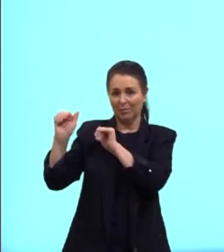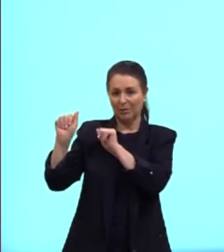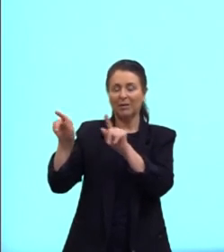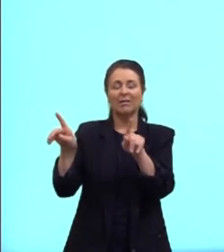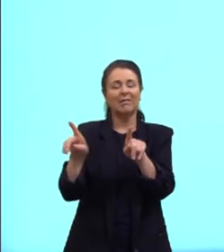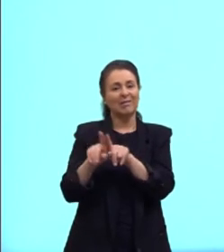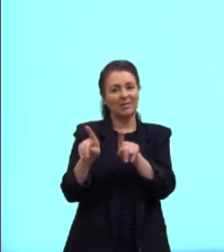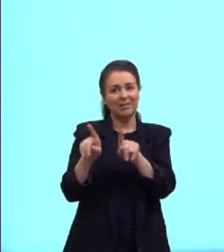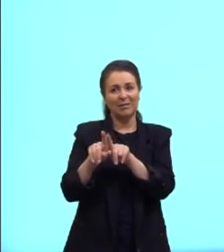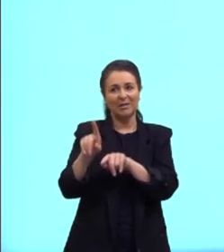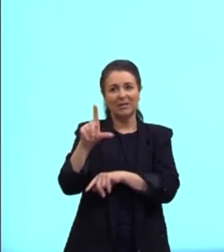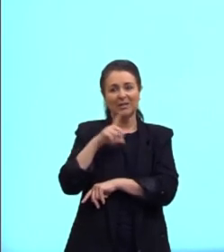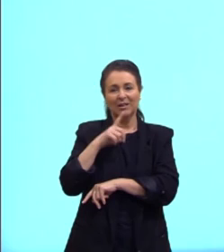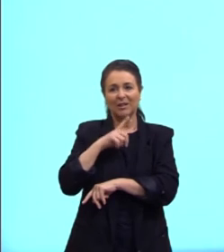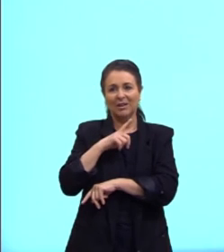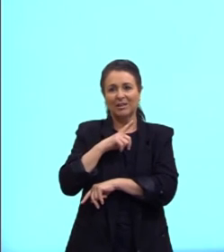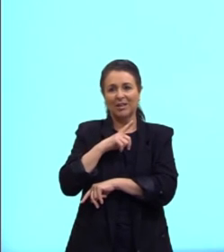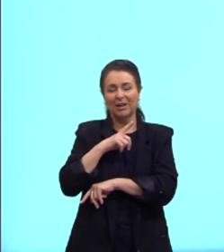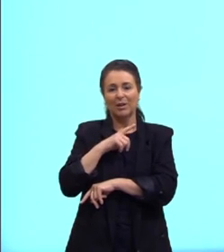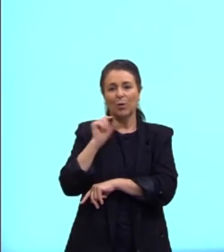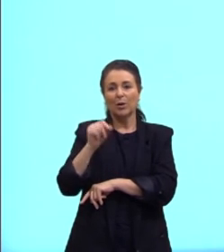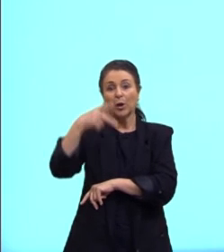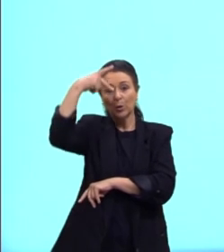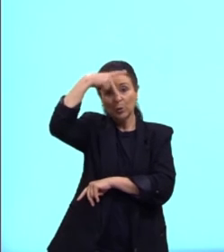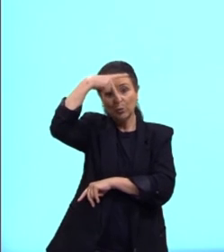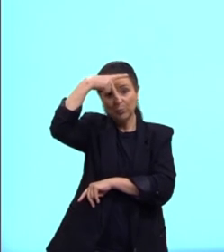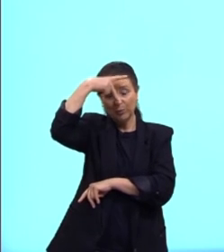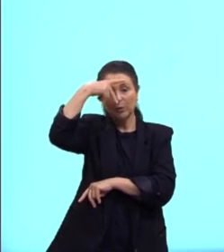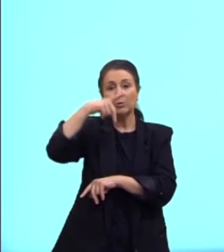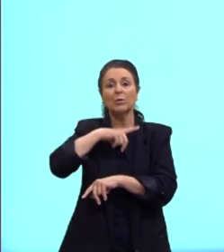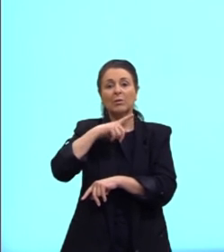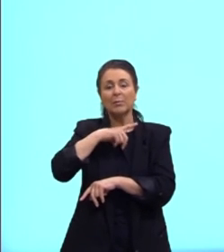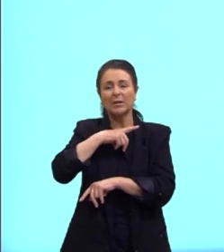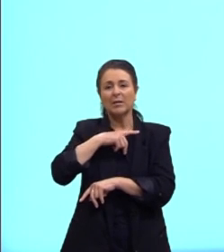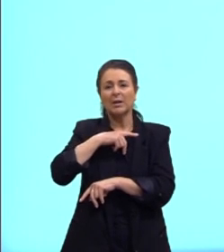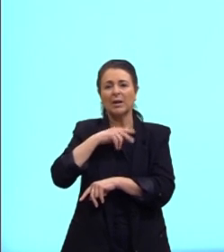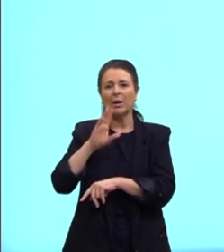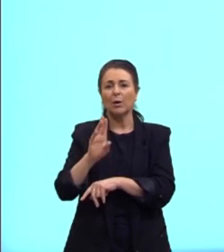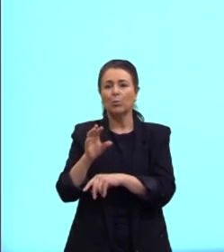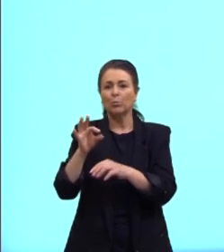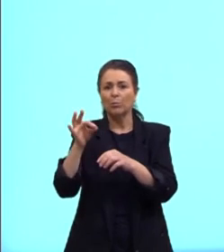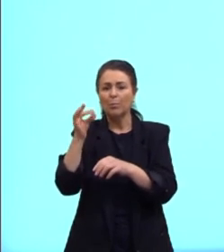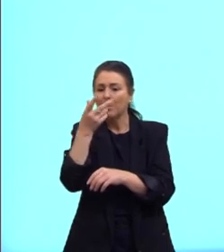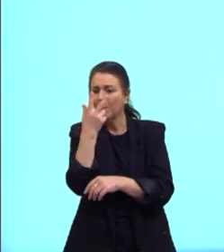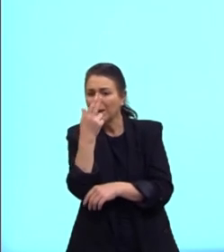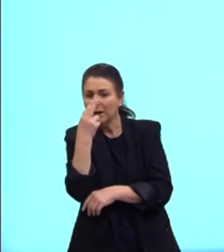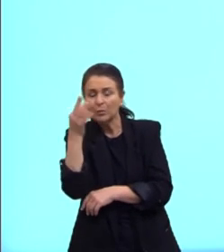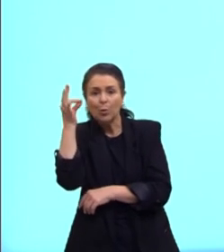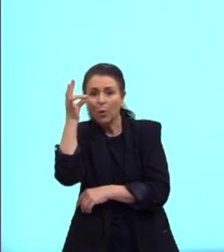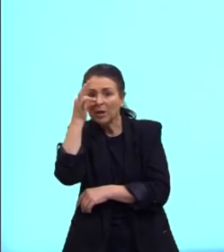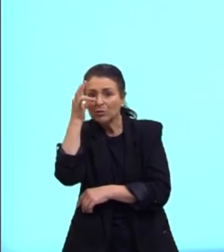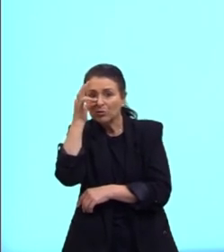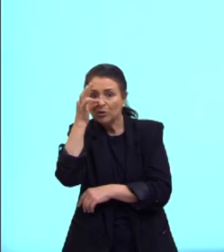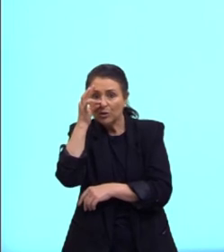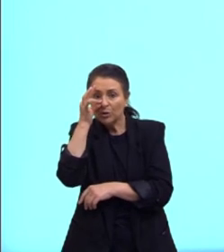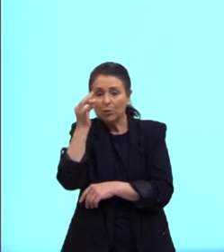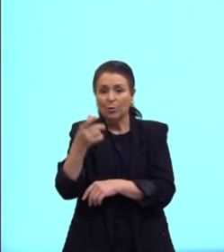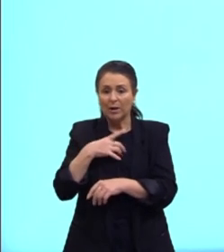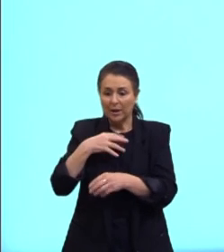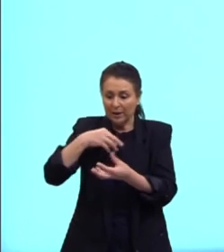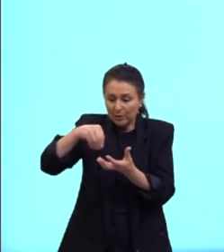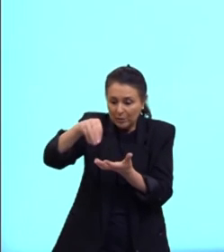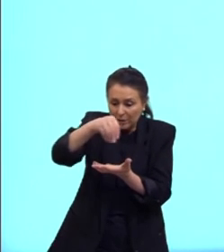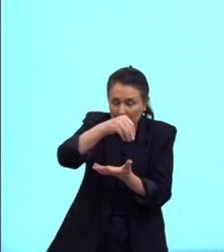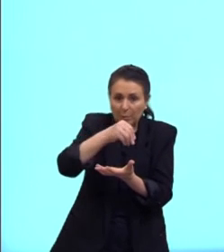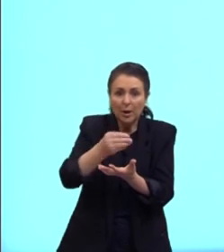também o cu peruano, que nada mais é do que hamster, um hamster assado, temperado.